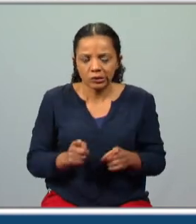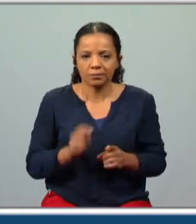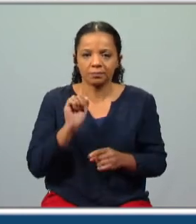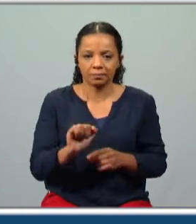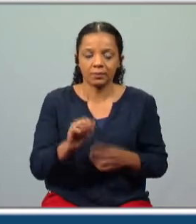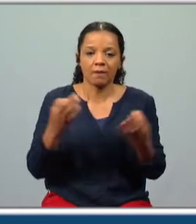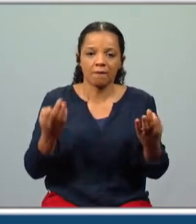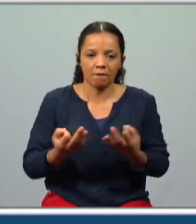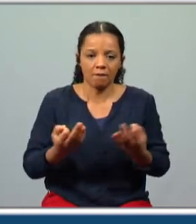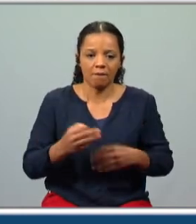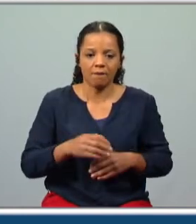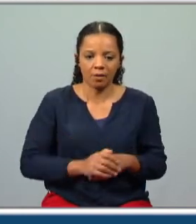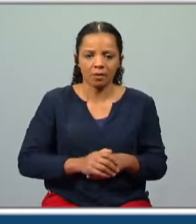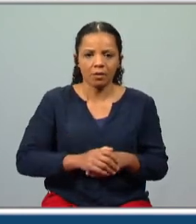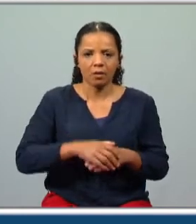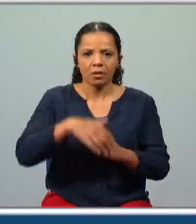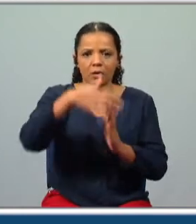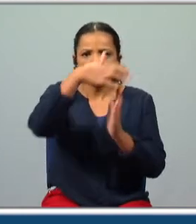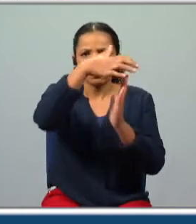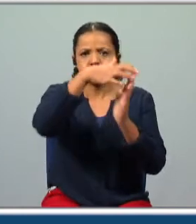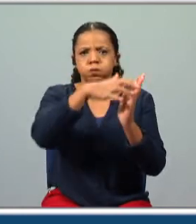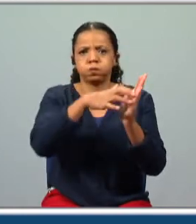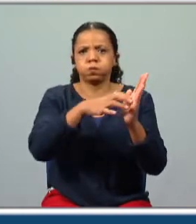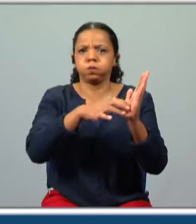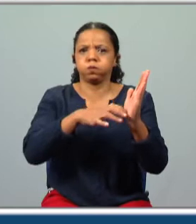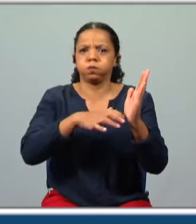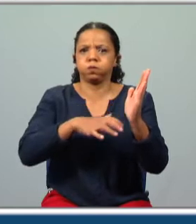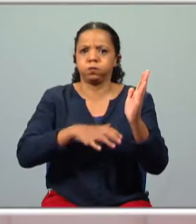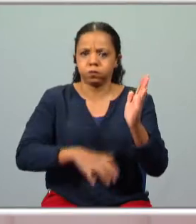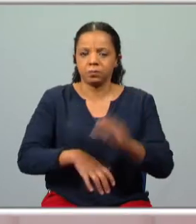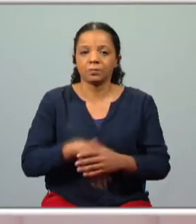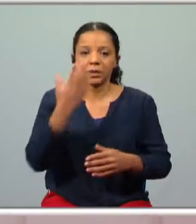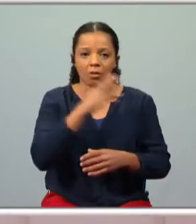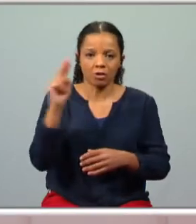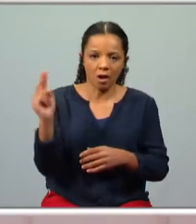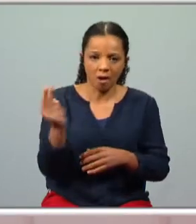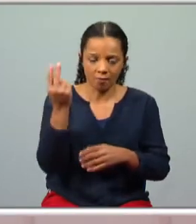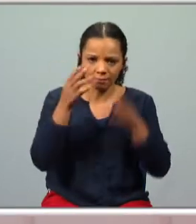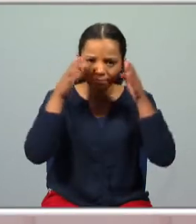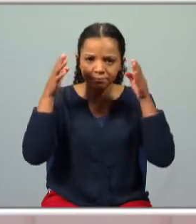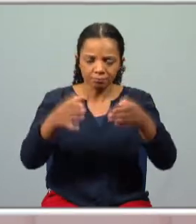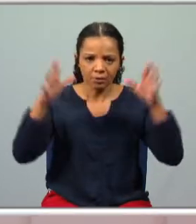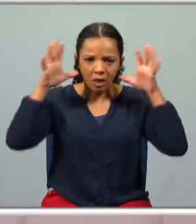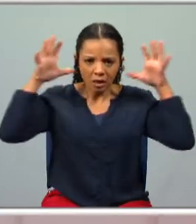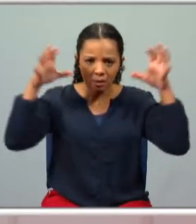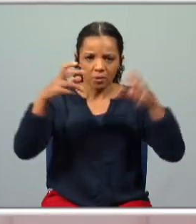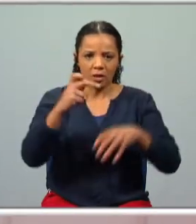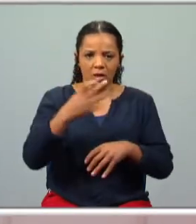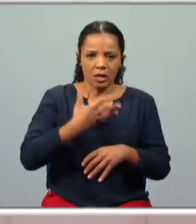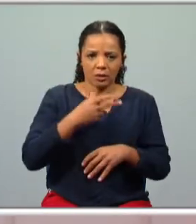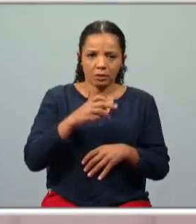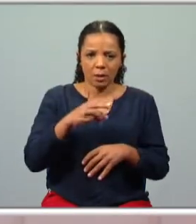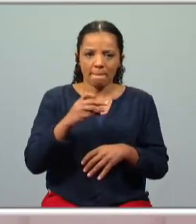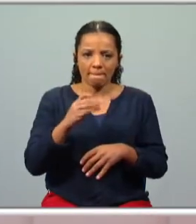como não podia deixar de ser, é enorme. Portanto, vai haver, vamos ter dois blocos dedicados ao Adamastor. Vamos